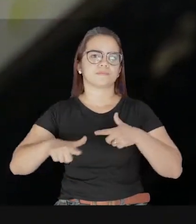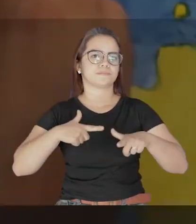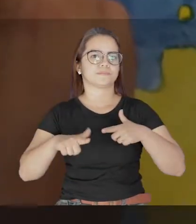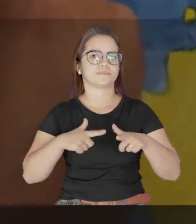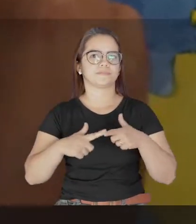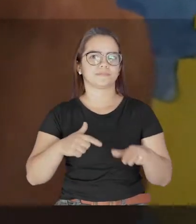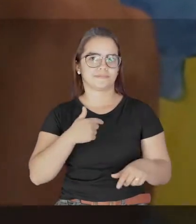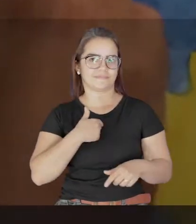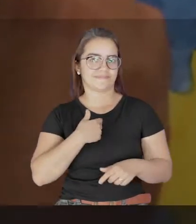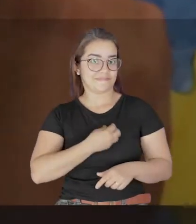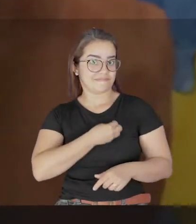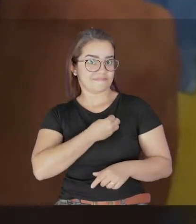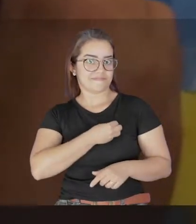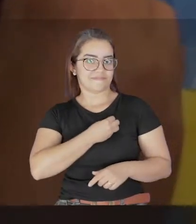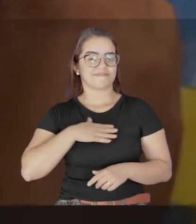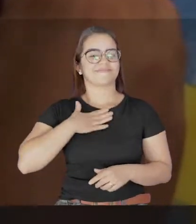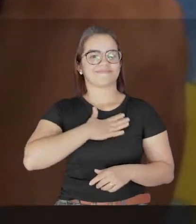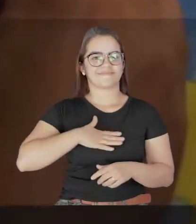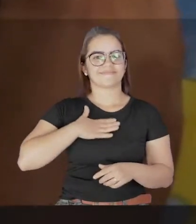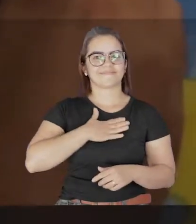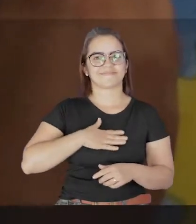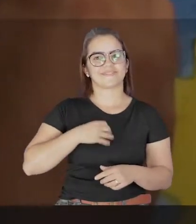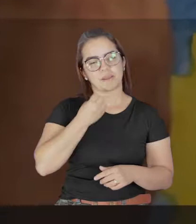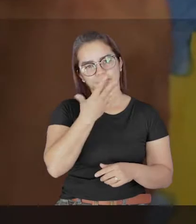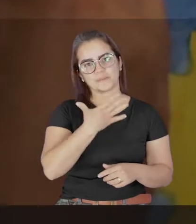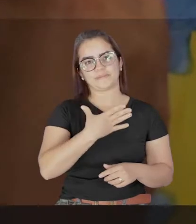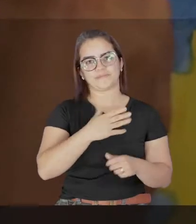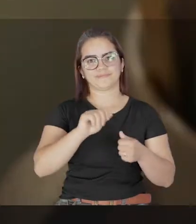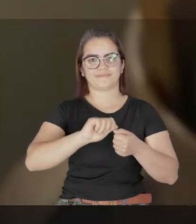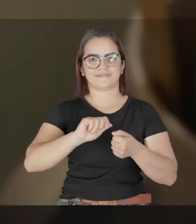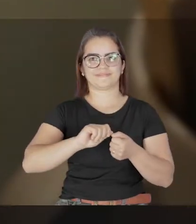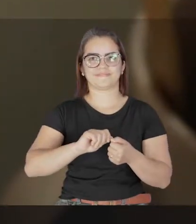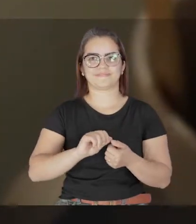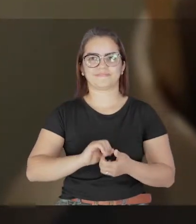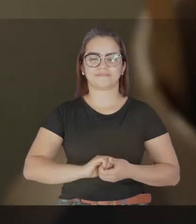viver do que eu gosto de fazer, do que eu sou boa em fazer de verdade.